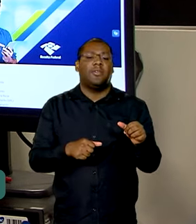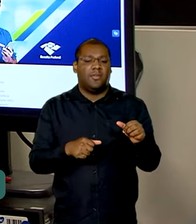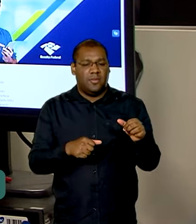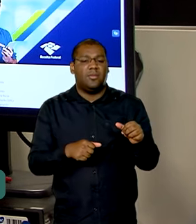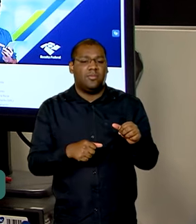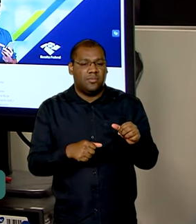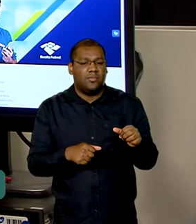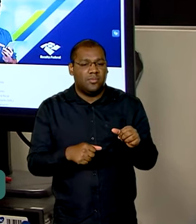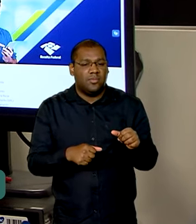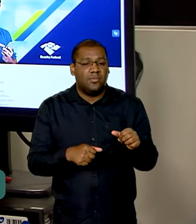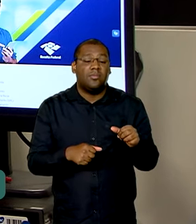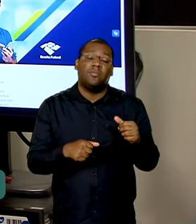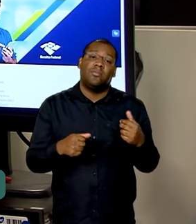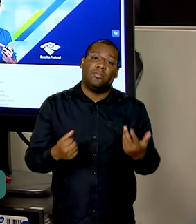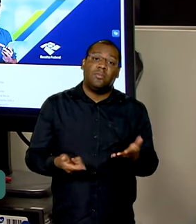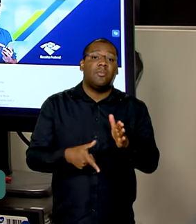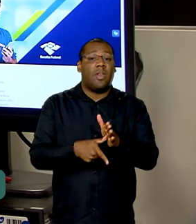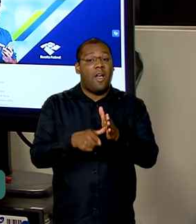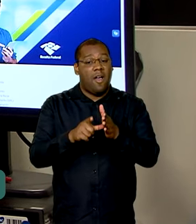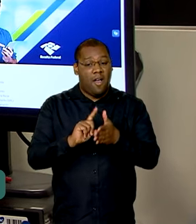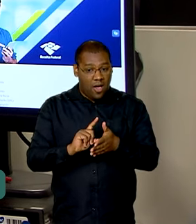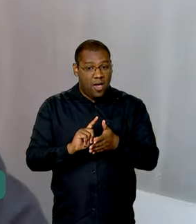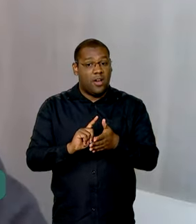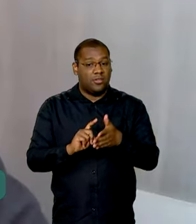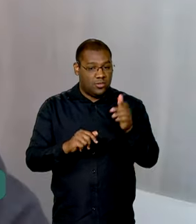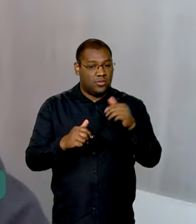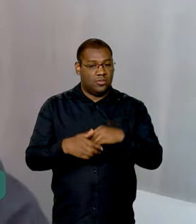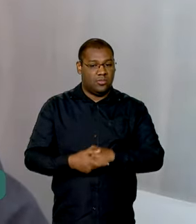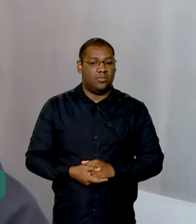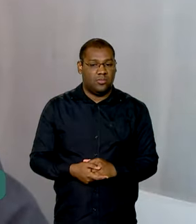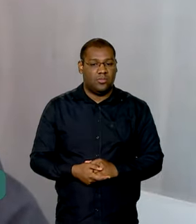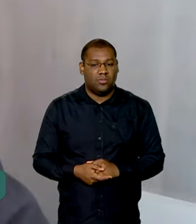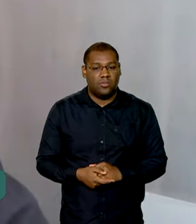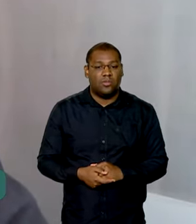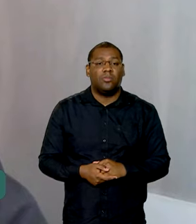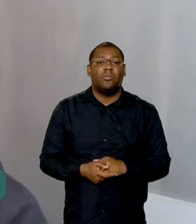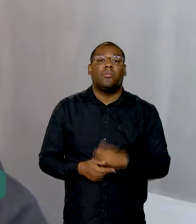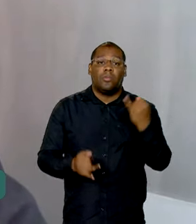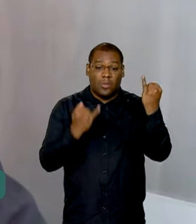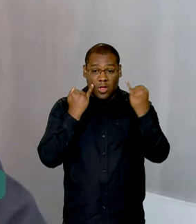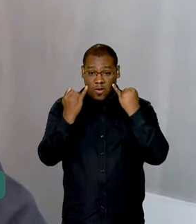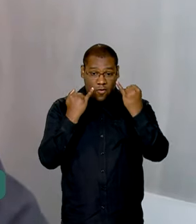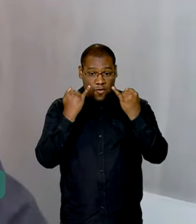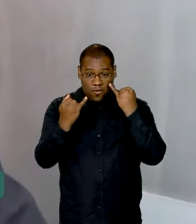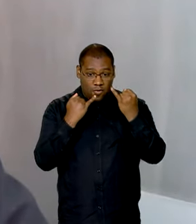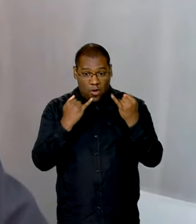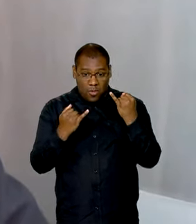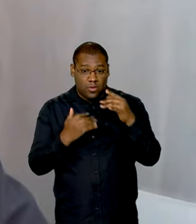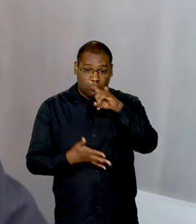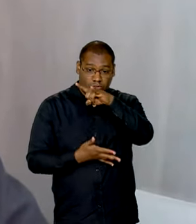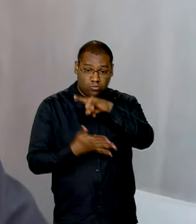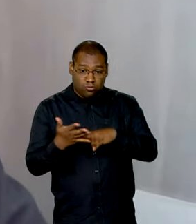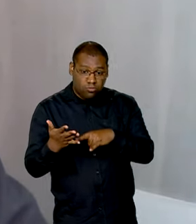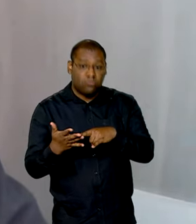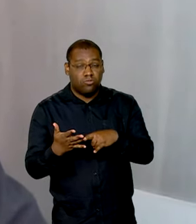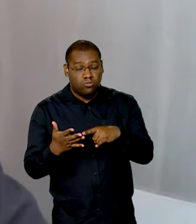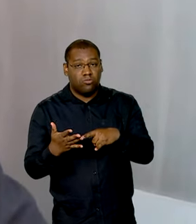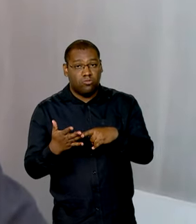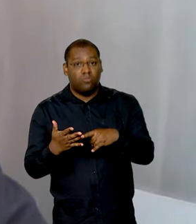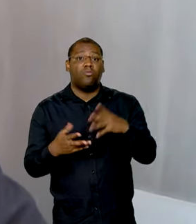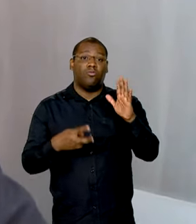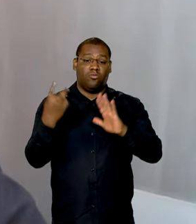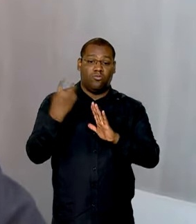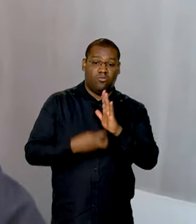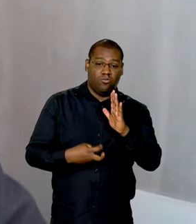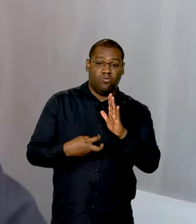contribuinte antes do envio do documento. Essas informações que são oferecidas na pré-preenchida elas vieram